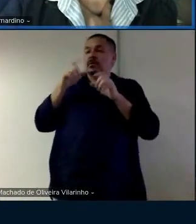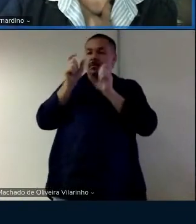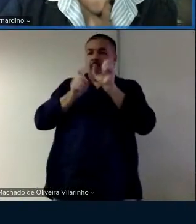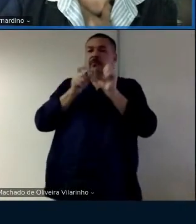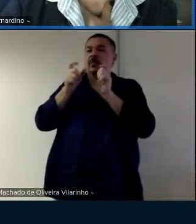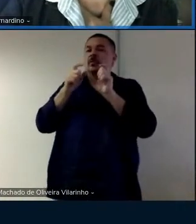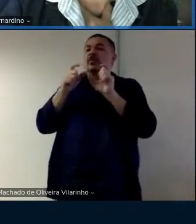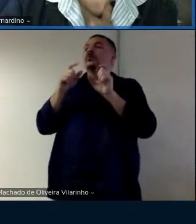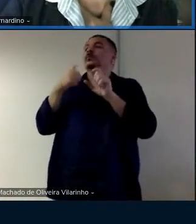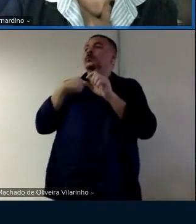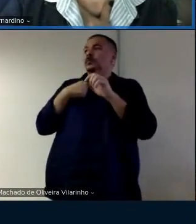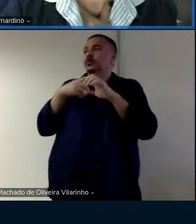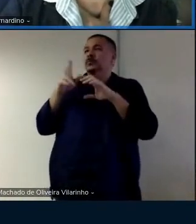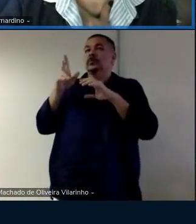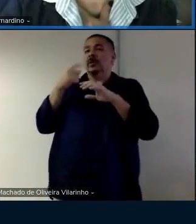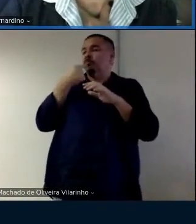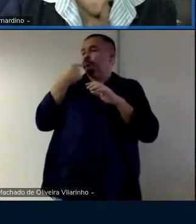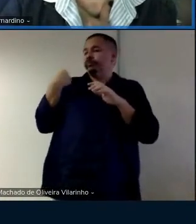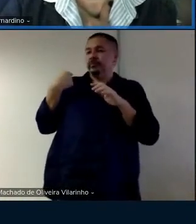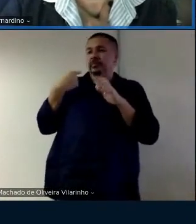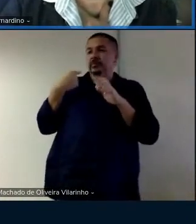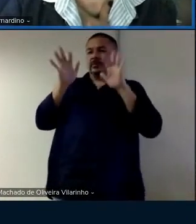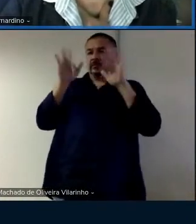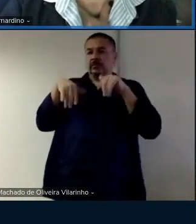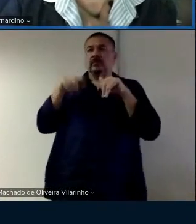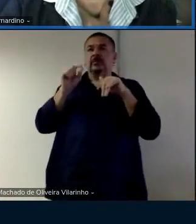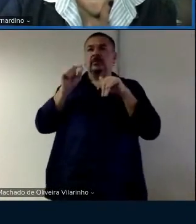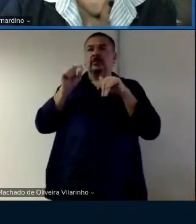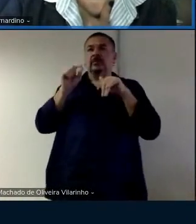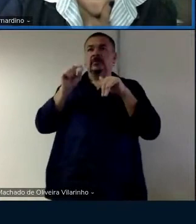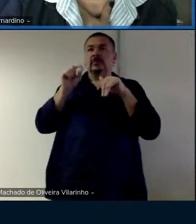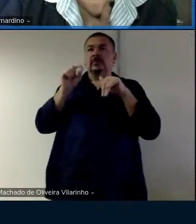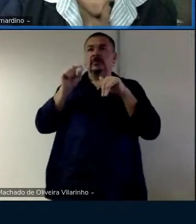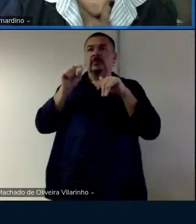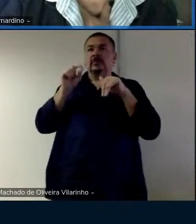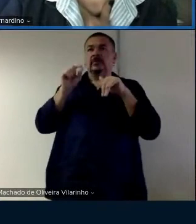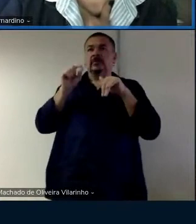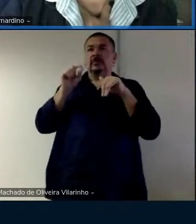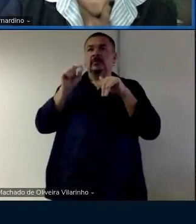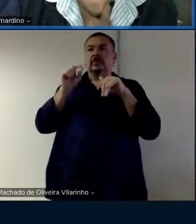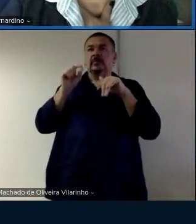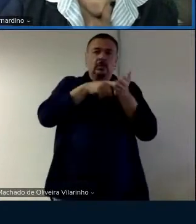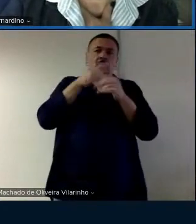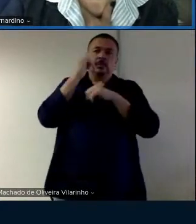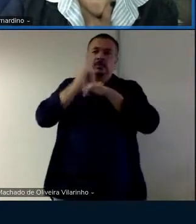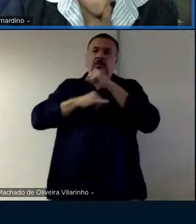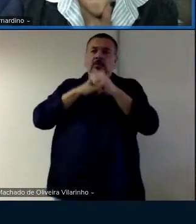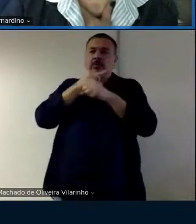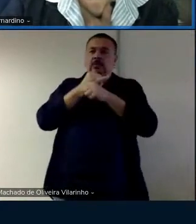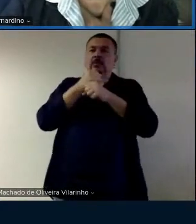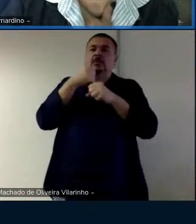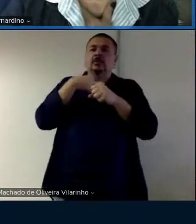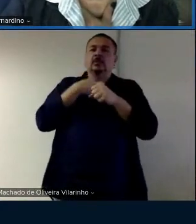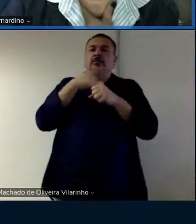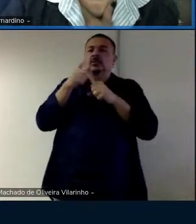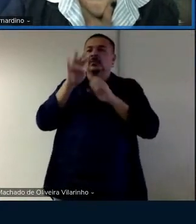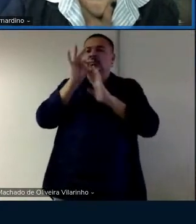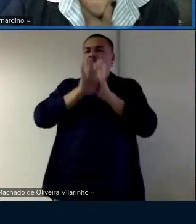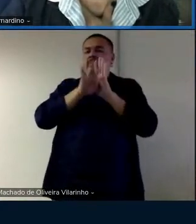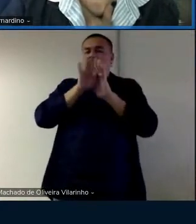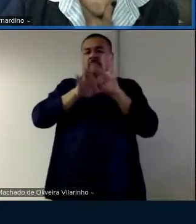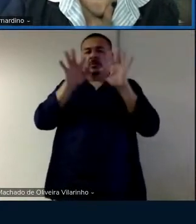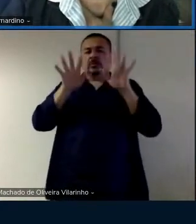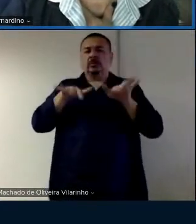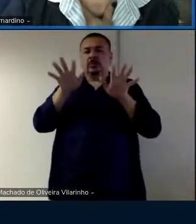ela terminou recentemente aqui no mestrado estou procurando aqui na internet só tem um texto nós escrevemos mas sobre